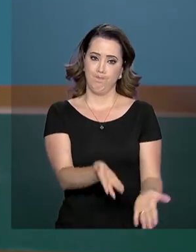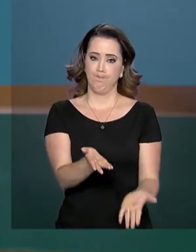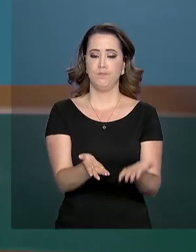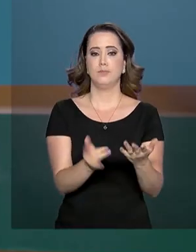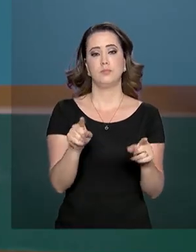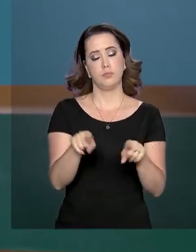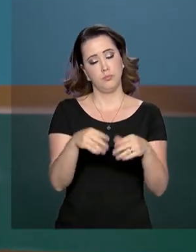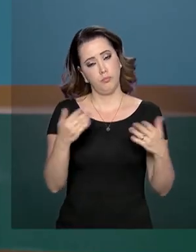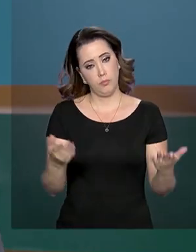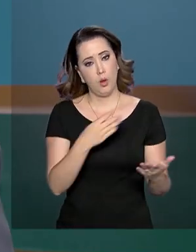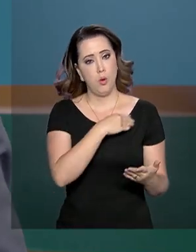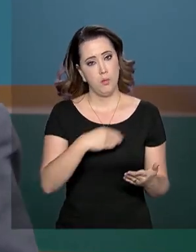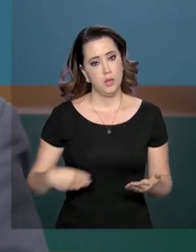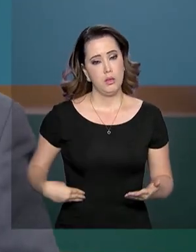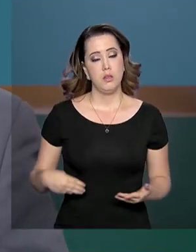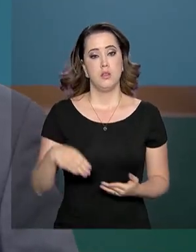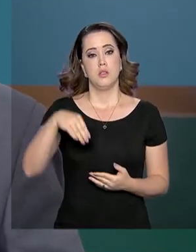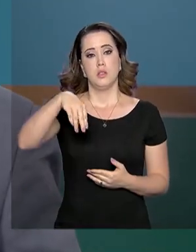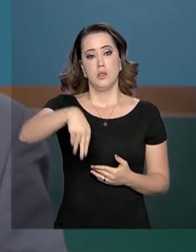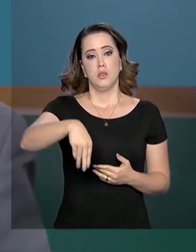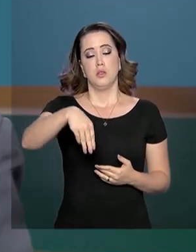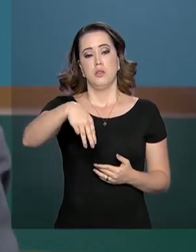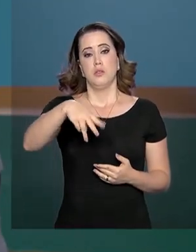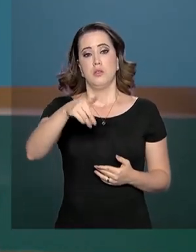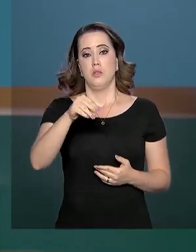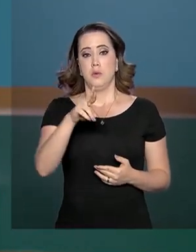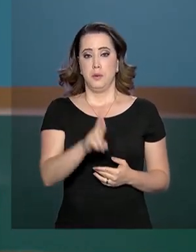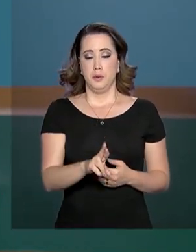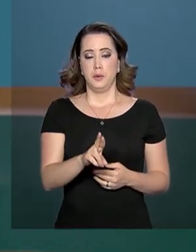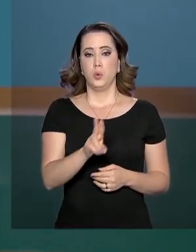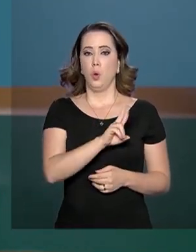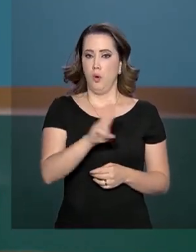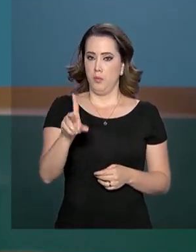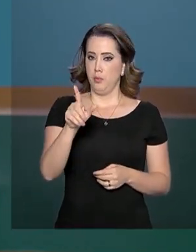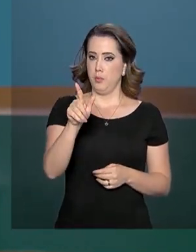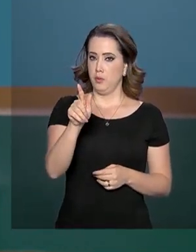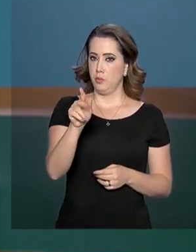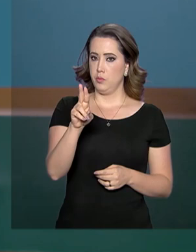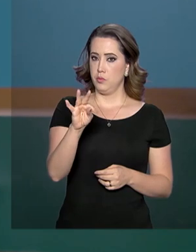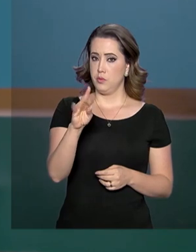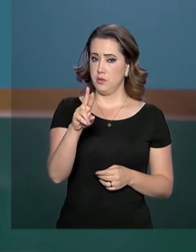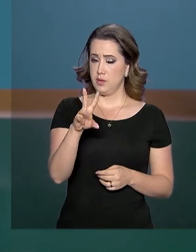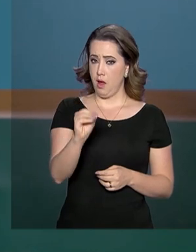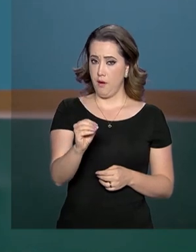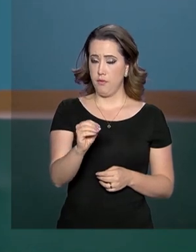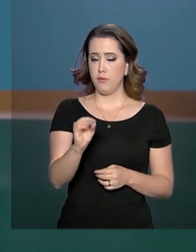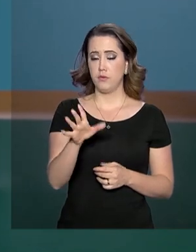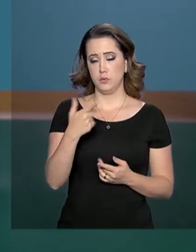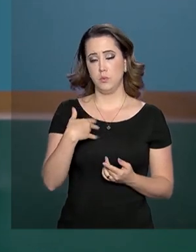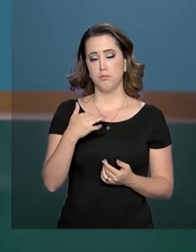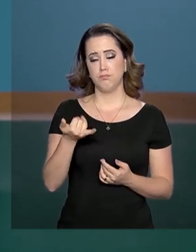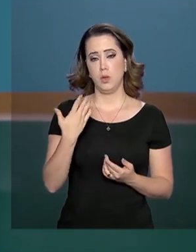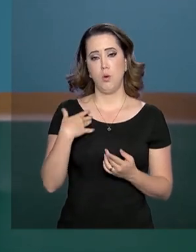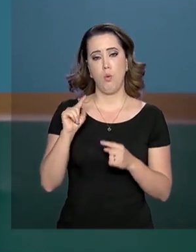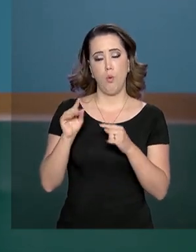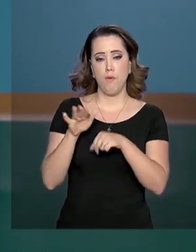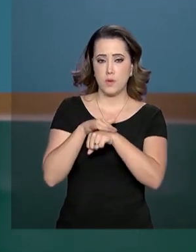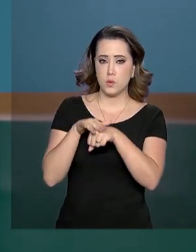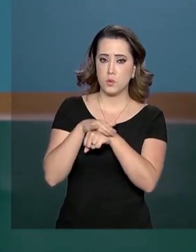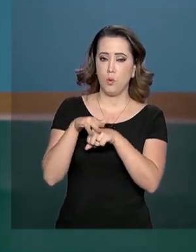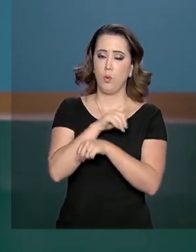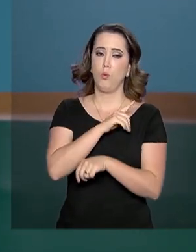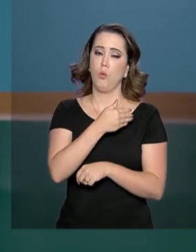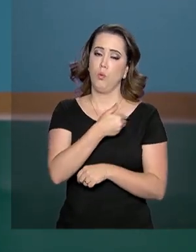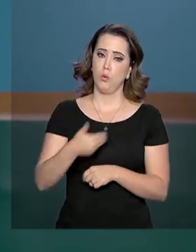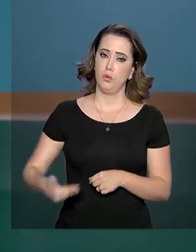O Ministro do Desenvolvimento Regional, Gustavo Canuto, fez contato com o Governo do Estado para reforçar a disponibilidade de